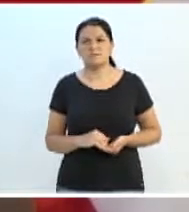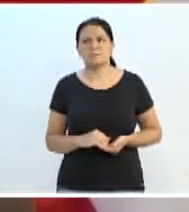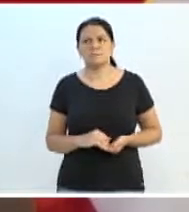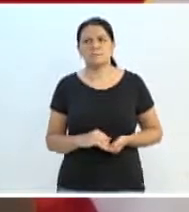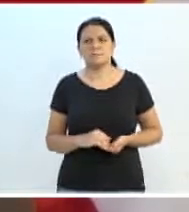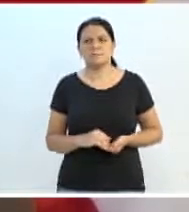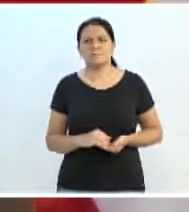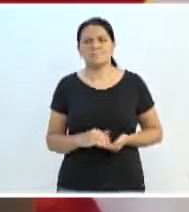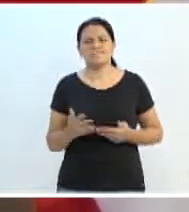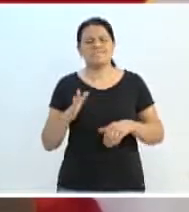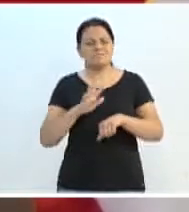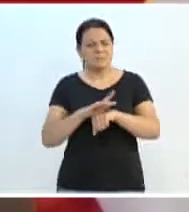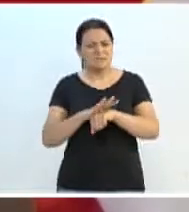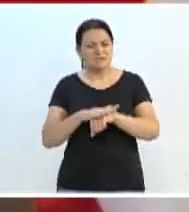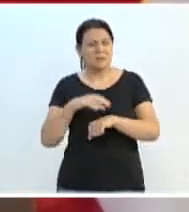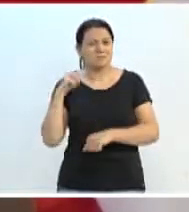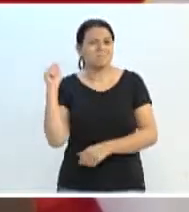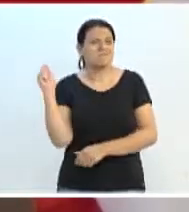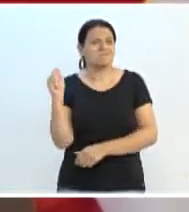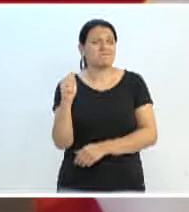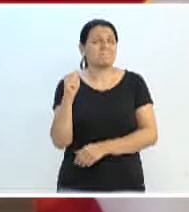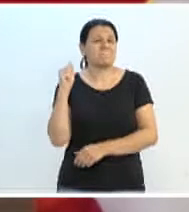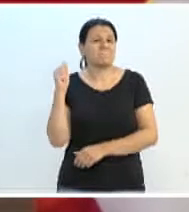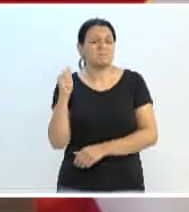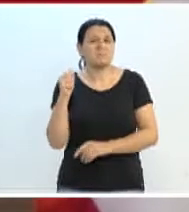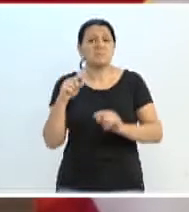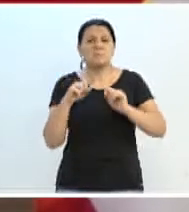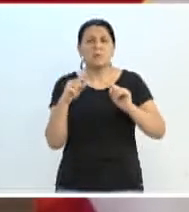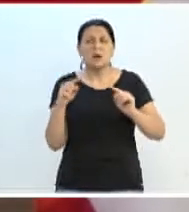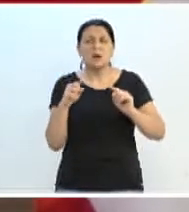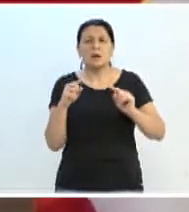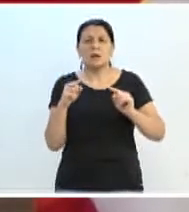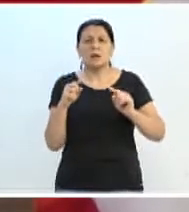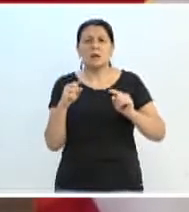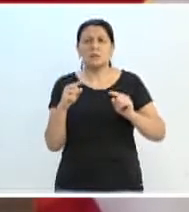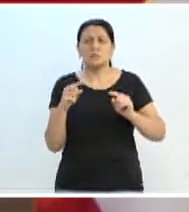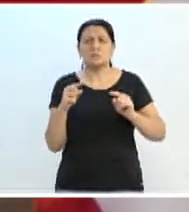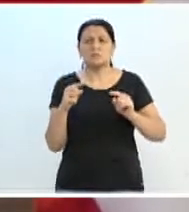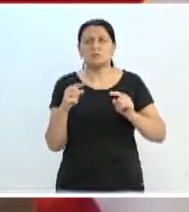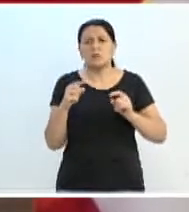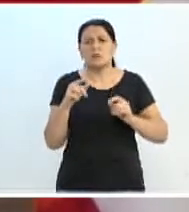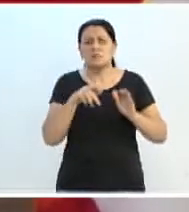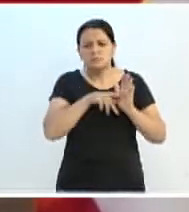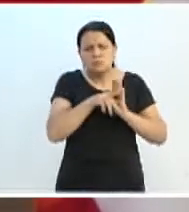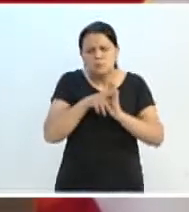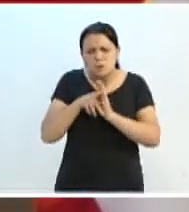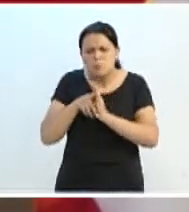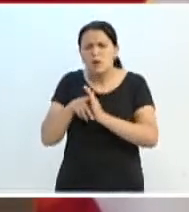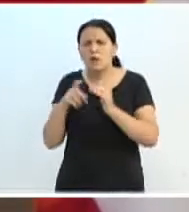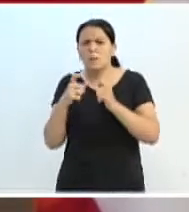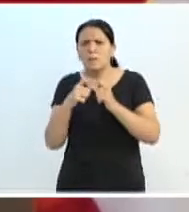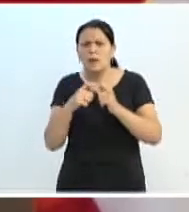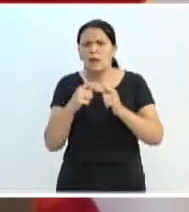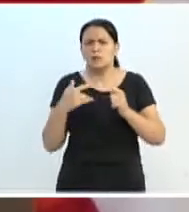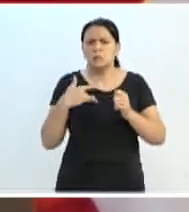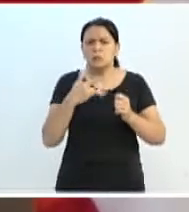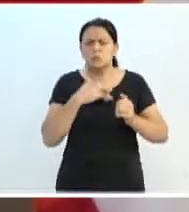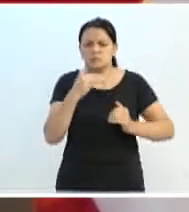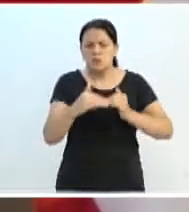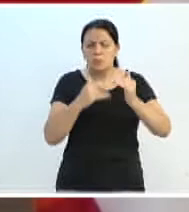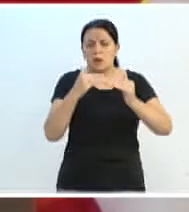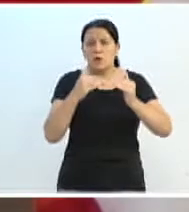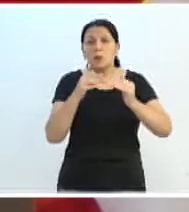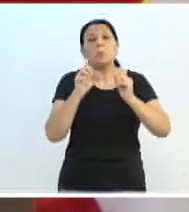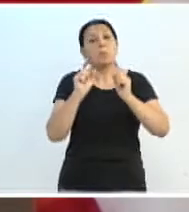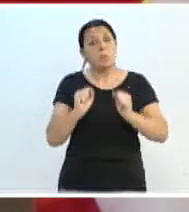grave, com o avanço da medicina, cerca de 80% das crianças e adolescentes acometidos dessa doença podem